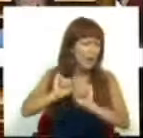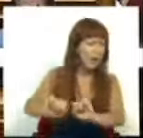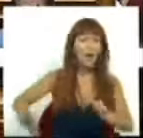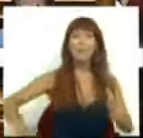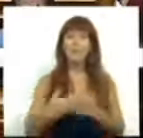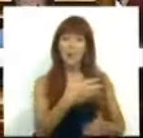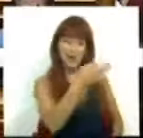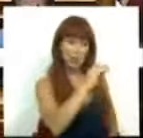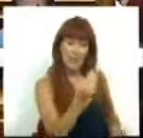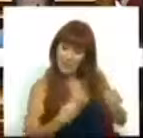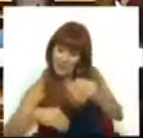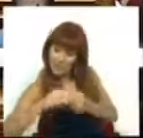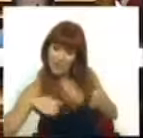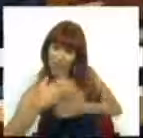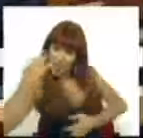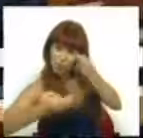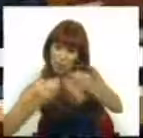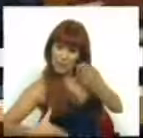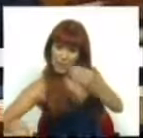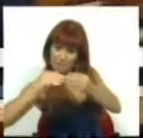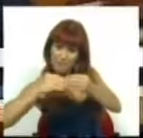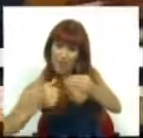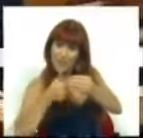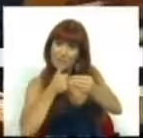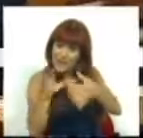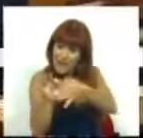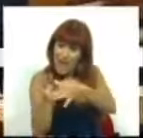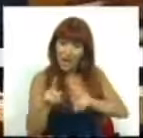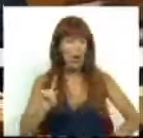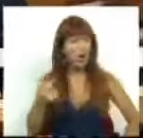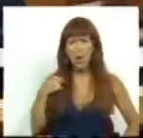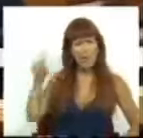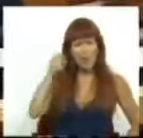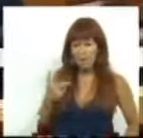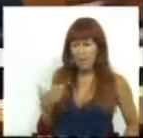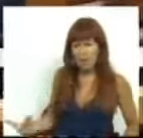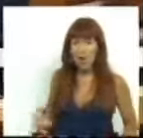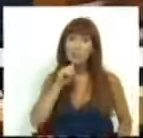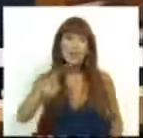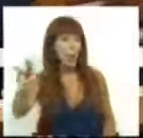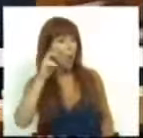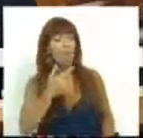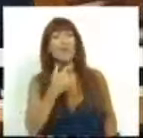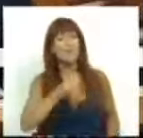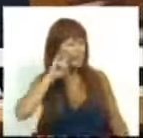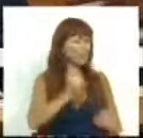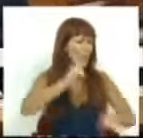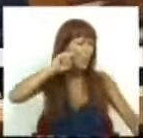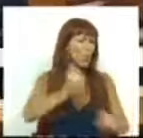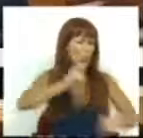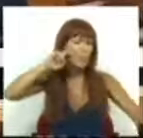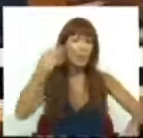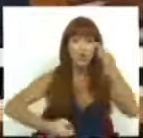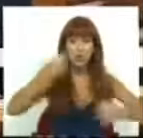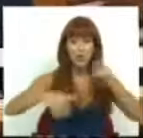propostas do PS de acrescentar mais justiça a tais medidas. Se não nos ouviam a nós, podiam ouvir tantos que reclamaram mais